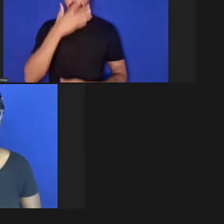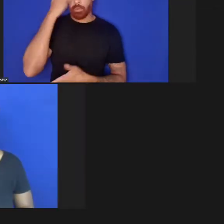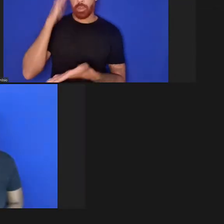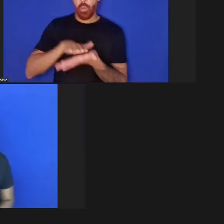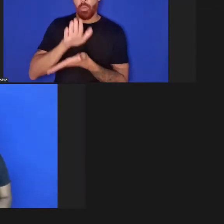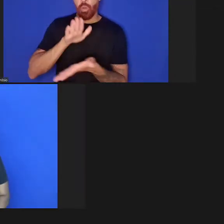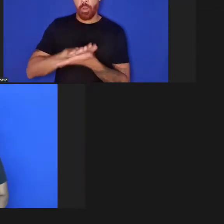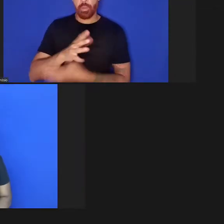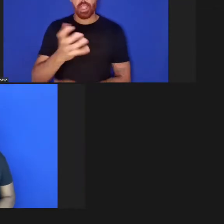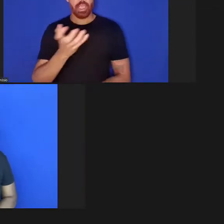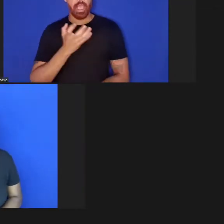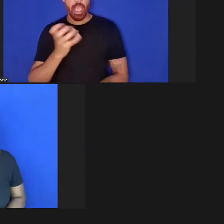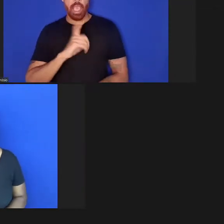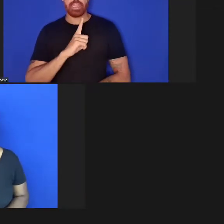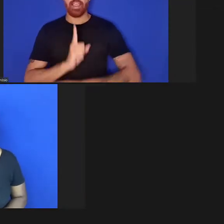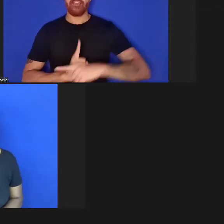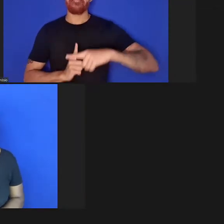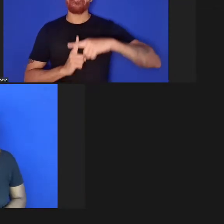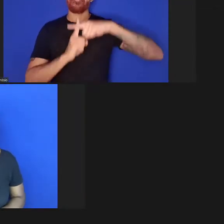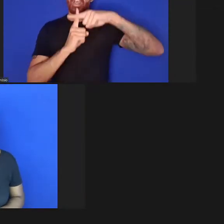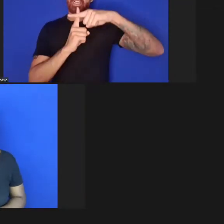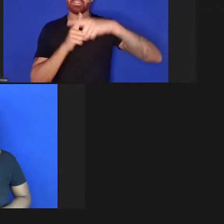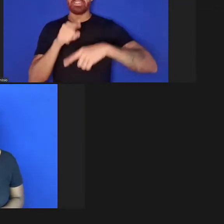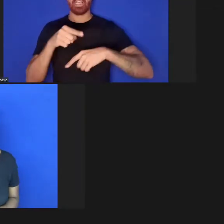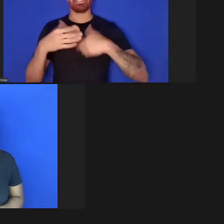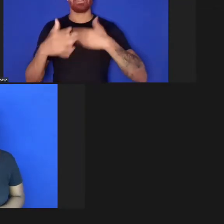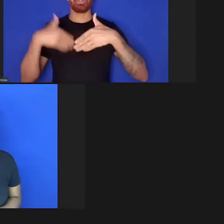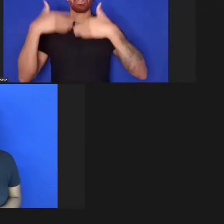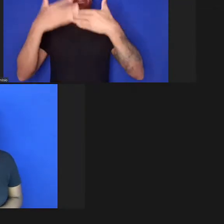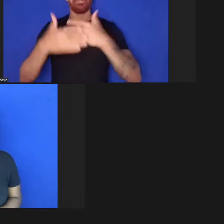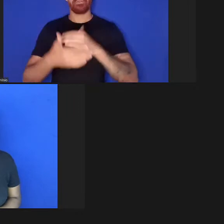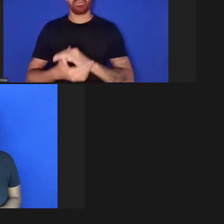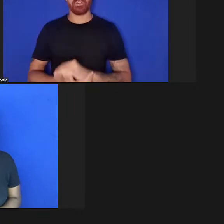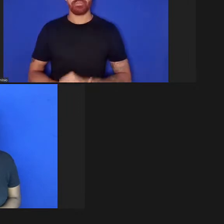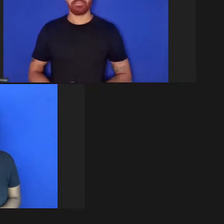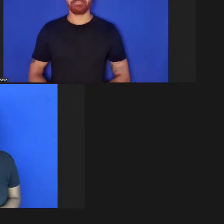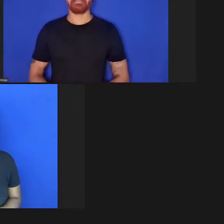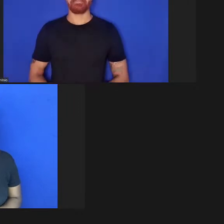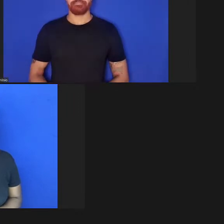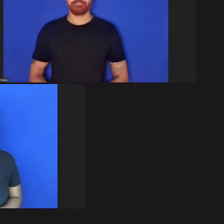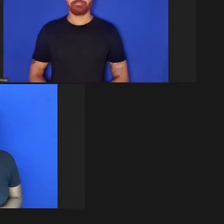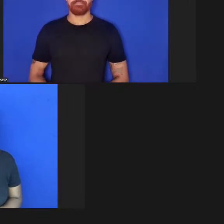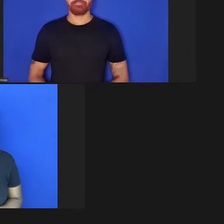ter uma vantagem nas suas plataformas é um argumento realmente para